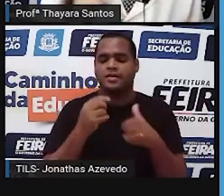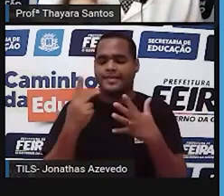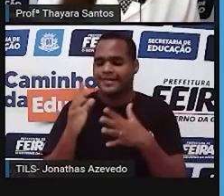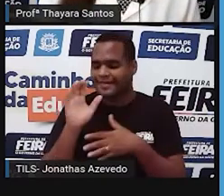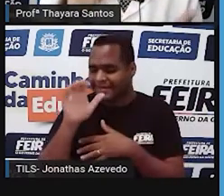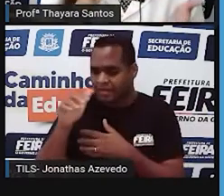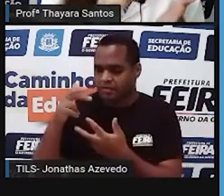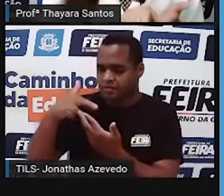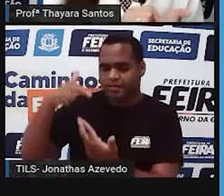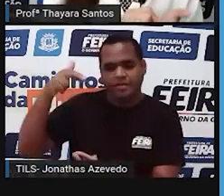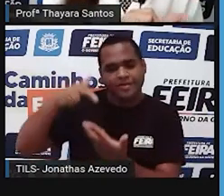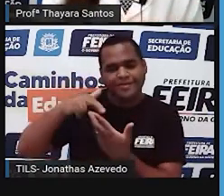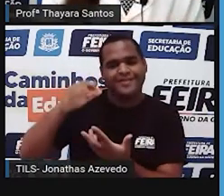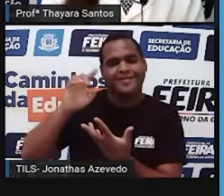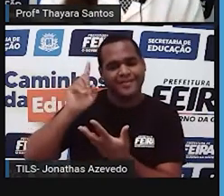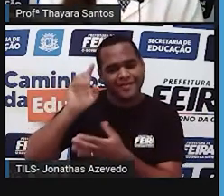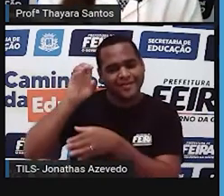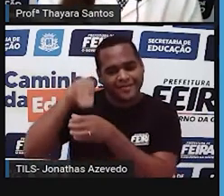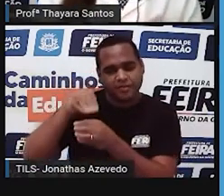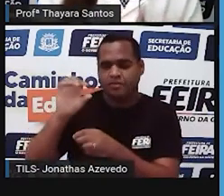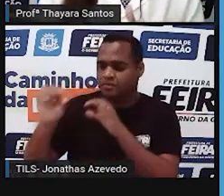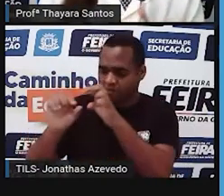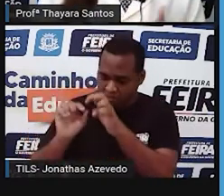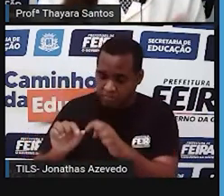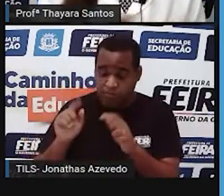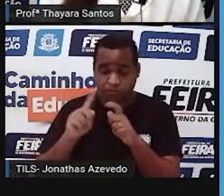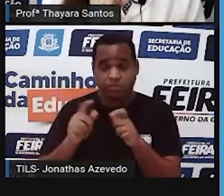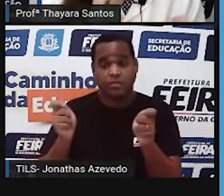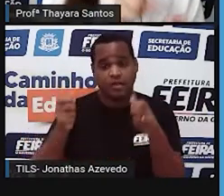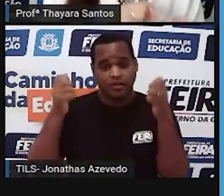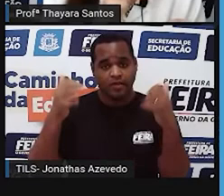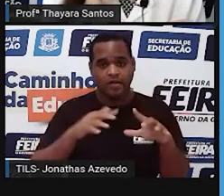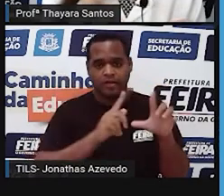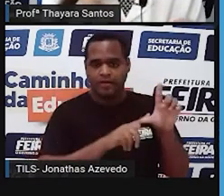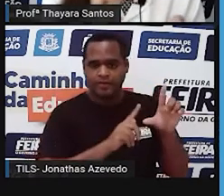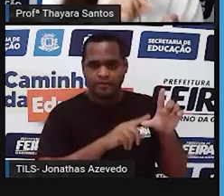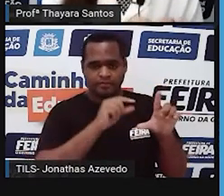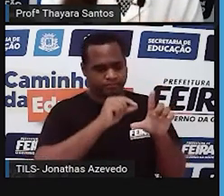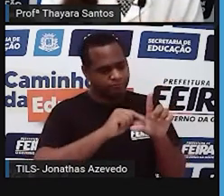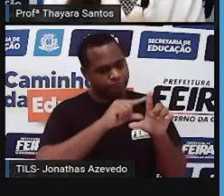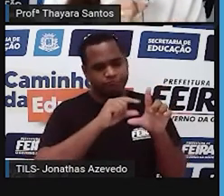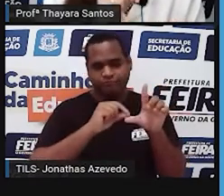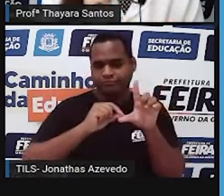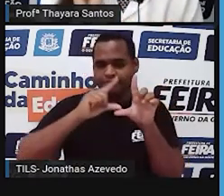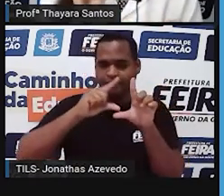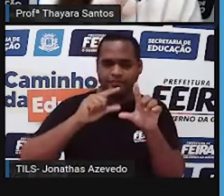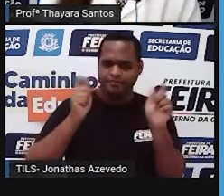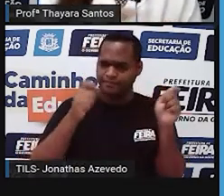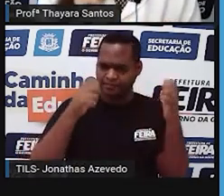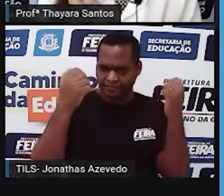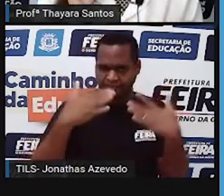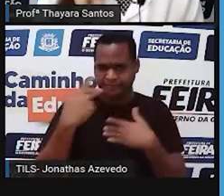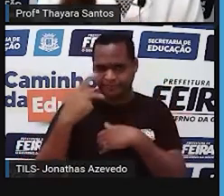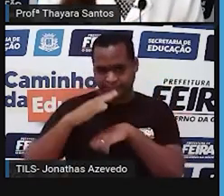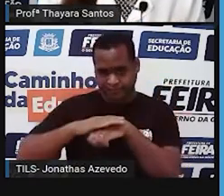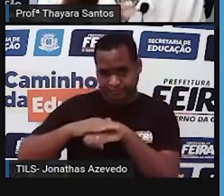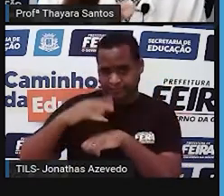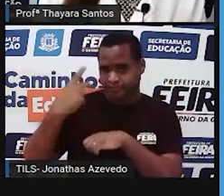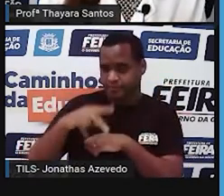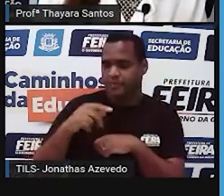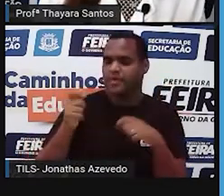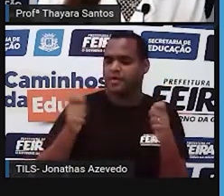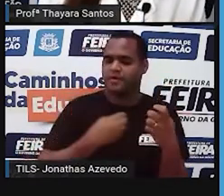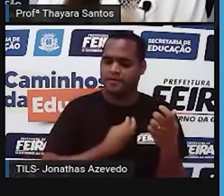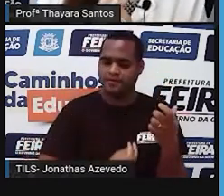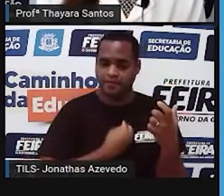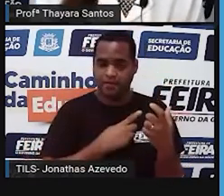dela, ela tem essa característica lá. As letrinhas que existem para aquela característica genética determinam que ela tenha